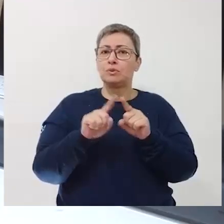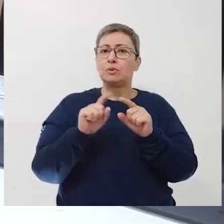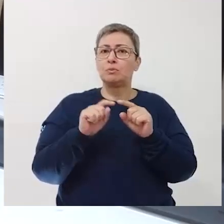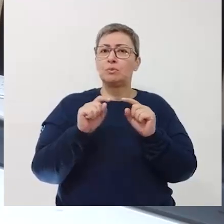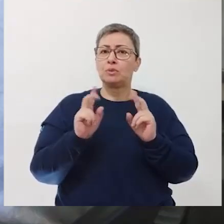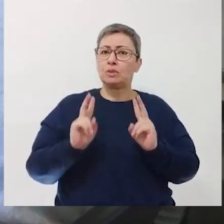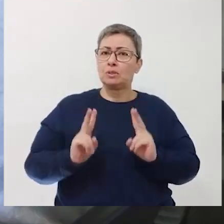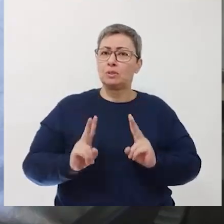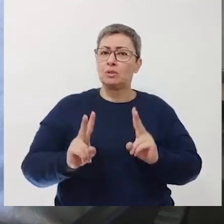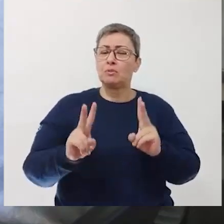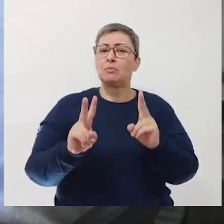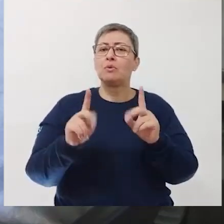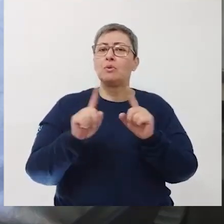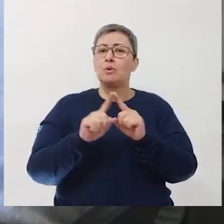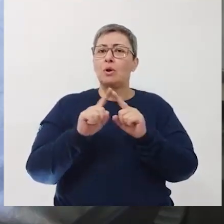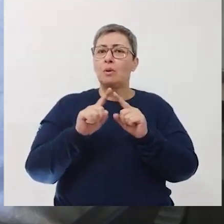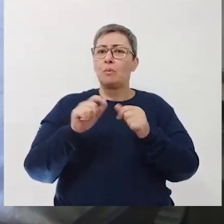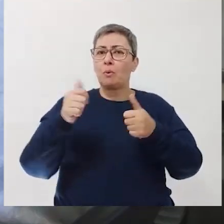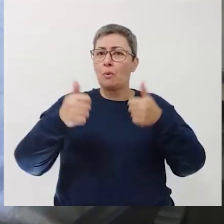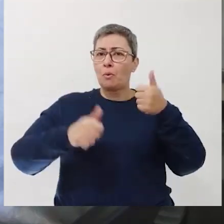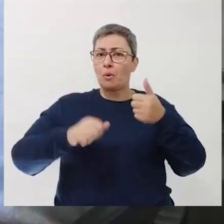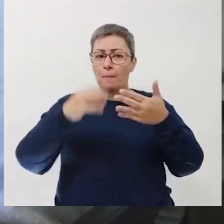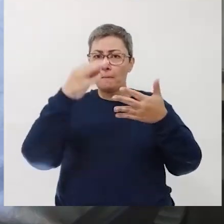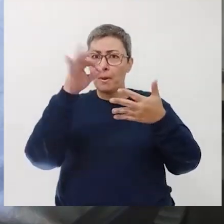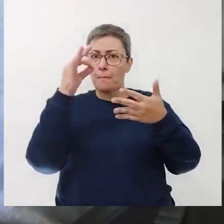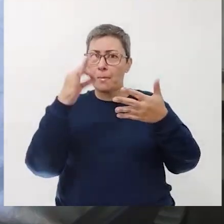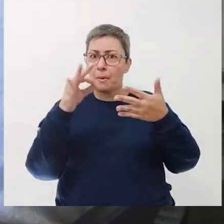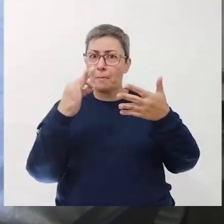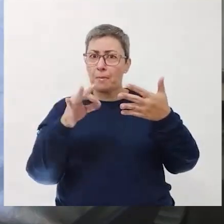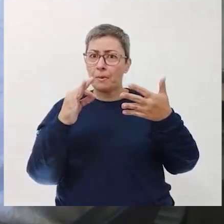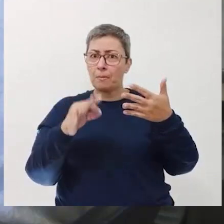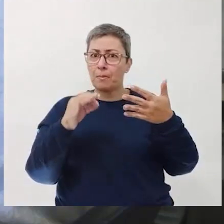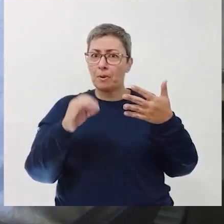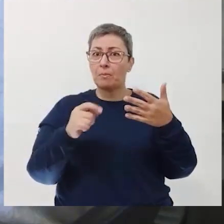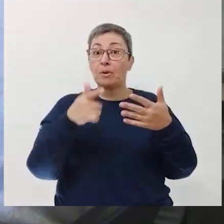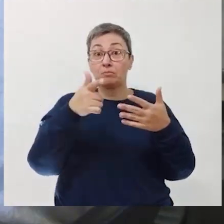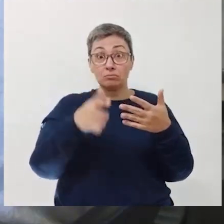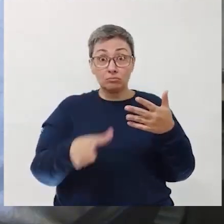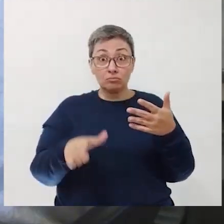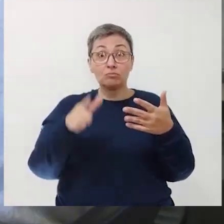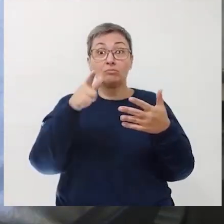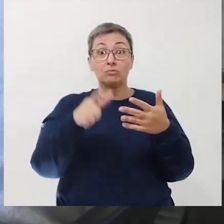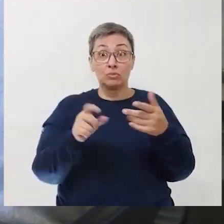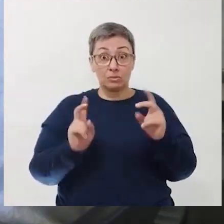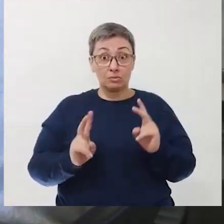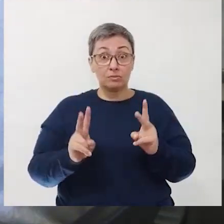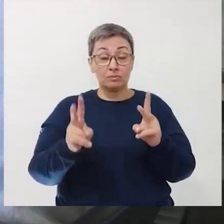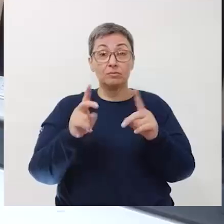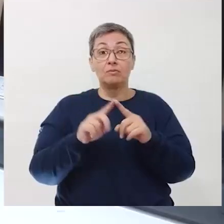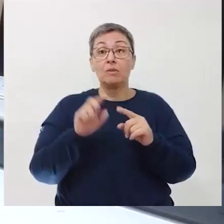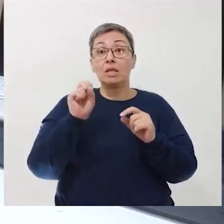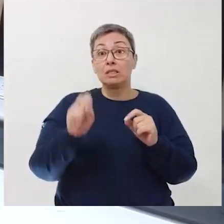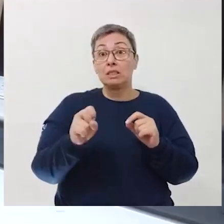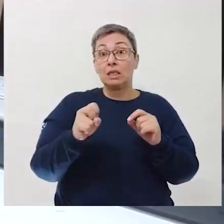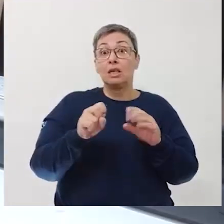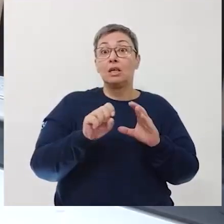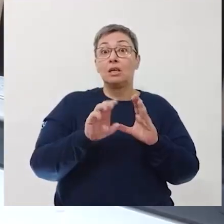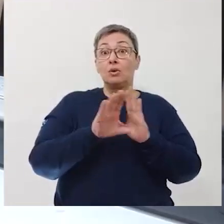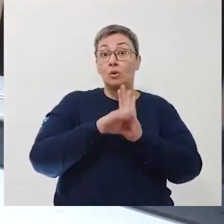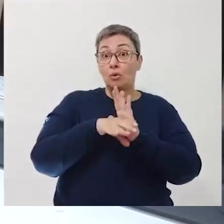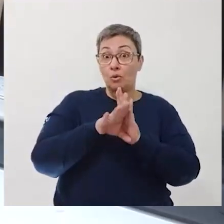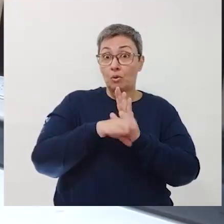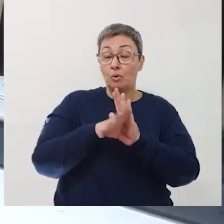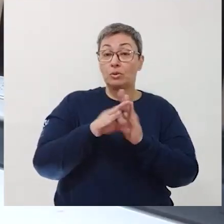constantemente verificados e reproduzidos. Se a definição de